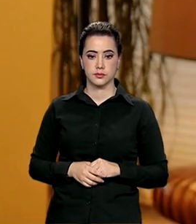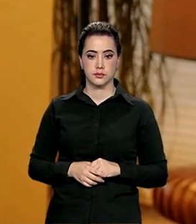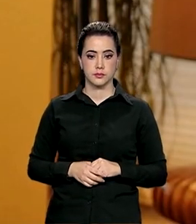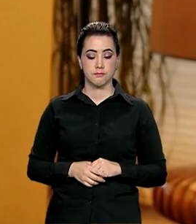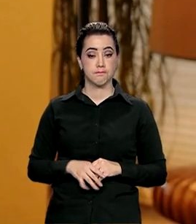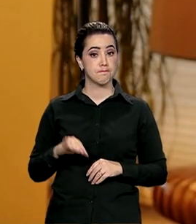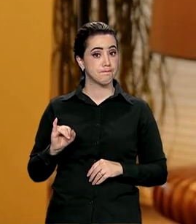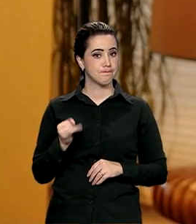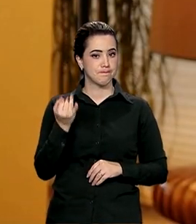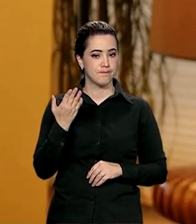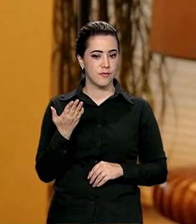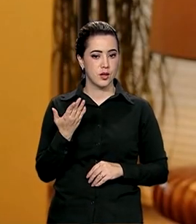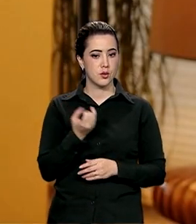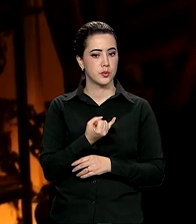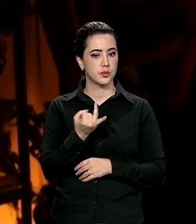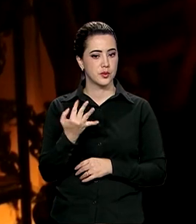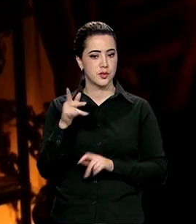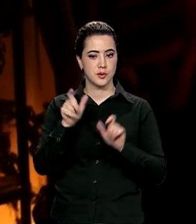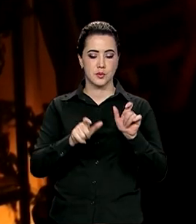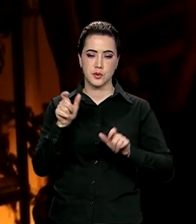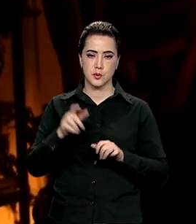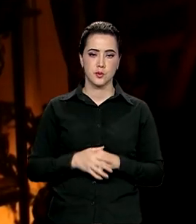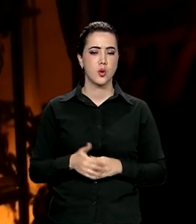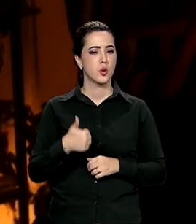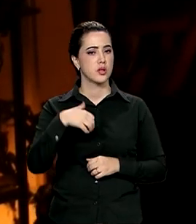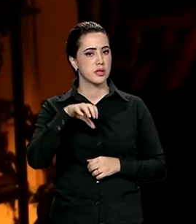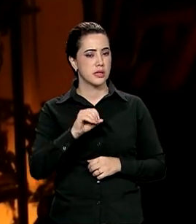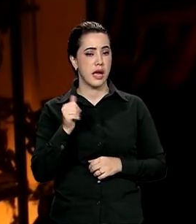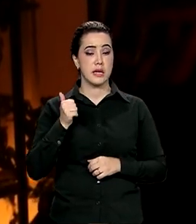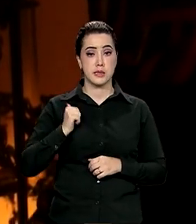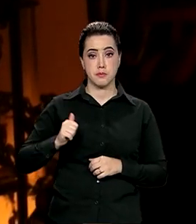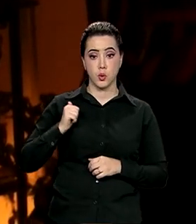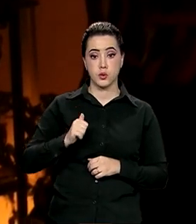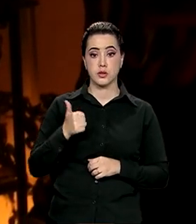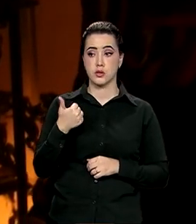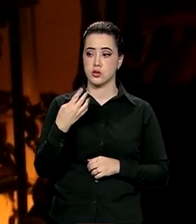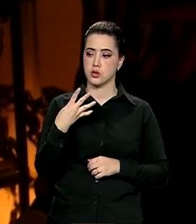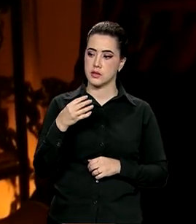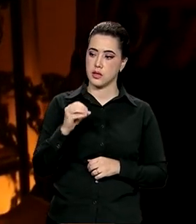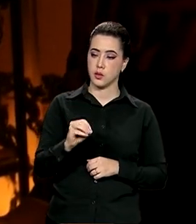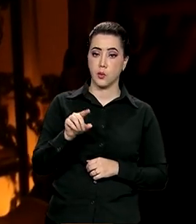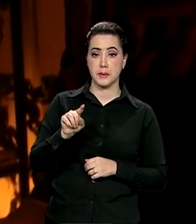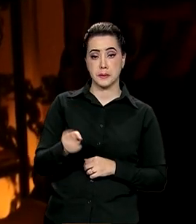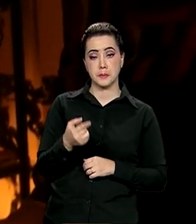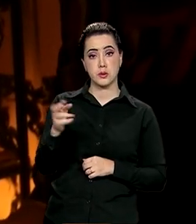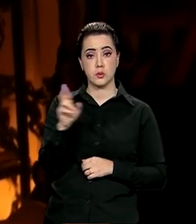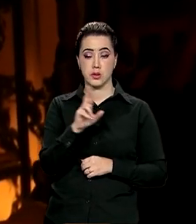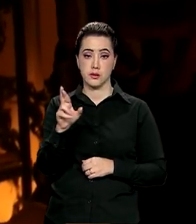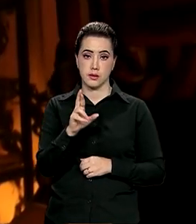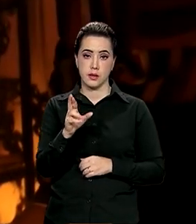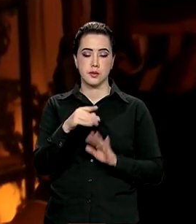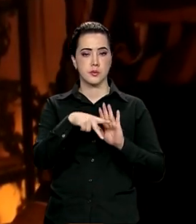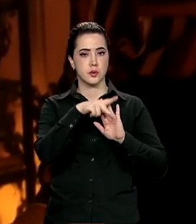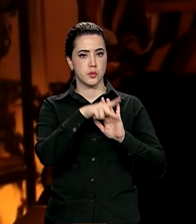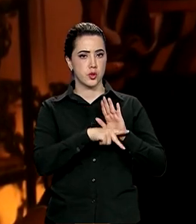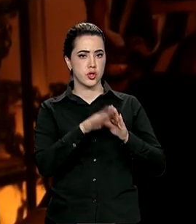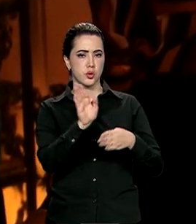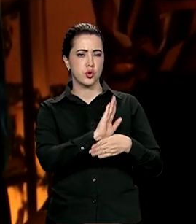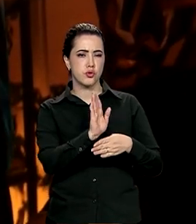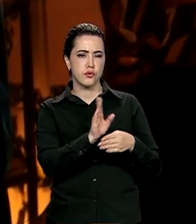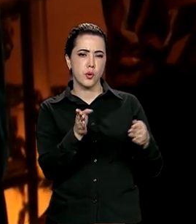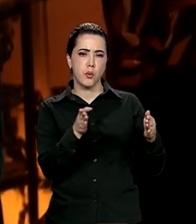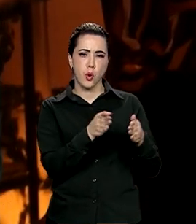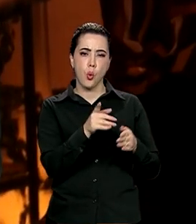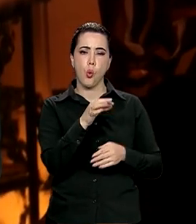Oportunidade para a diversidade. São 10 bolsas de 140 mil reais para projetos de curtas metragens que serão